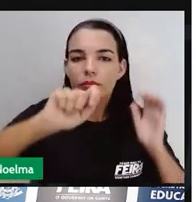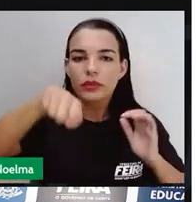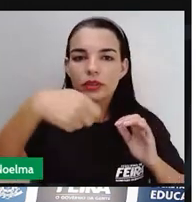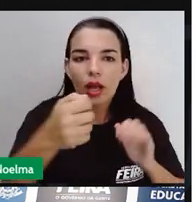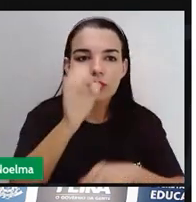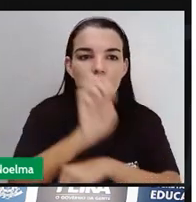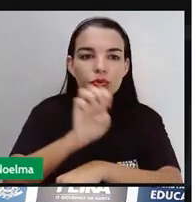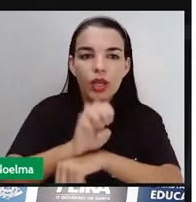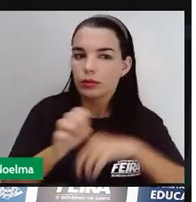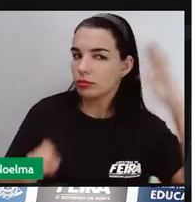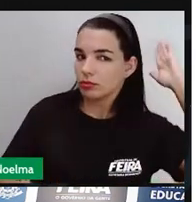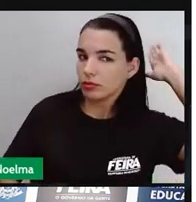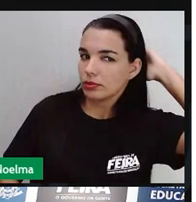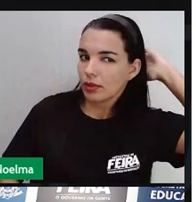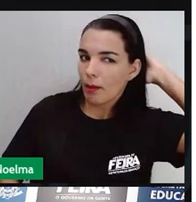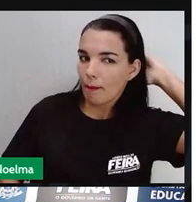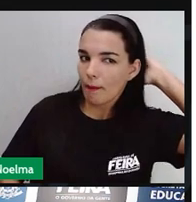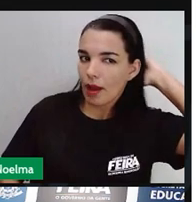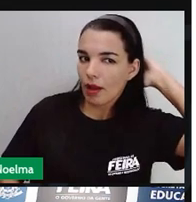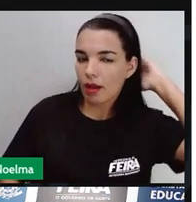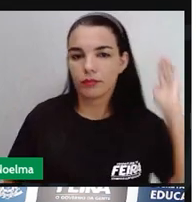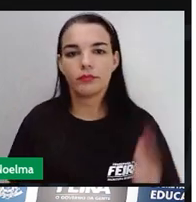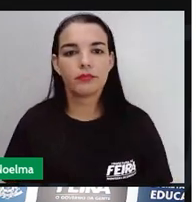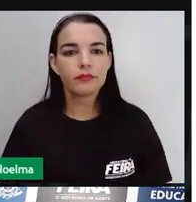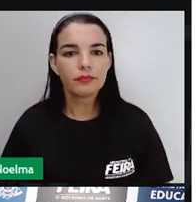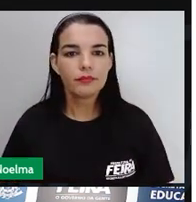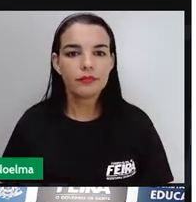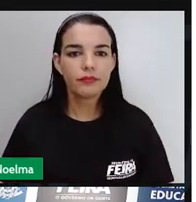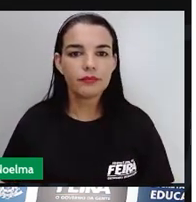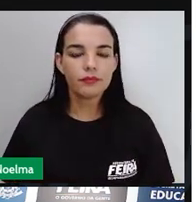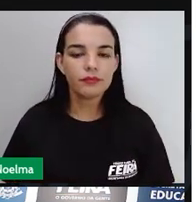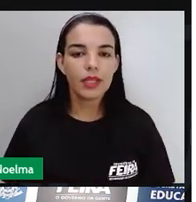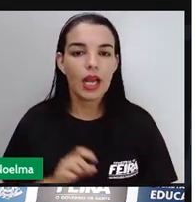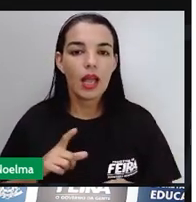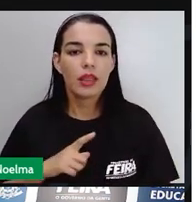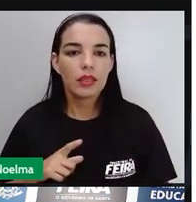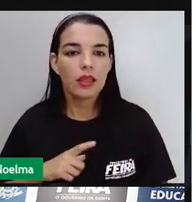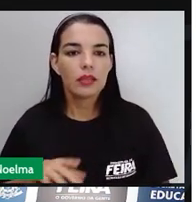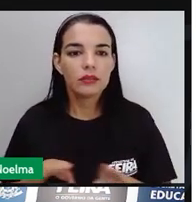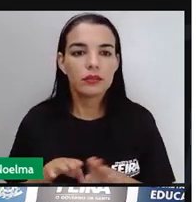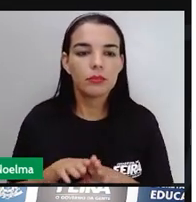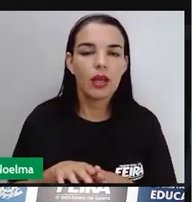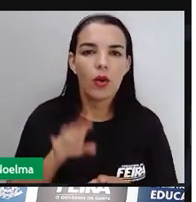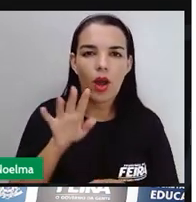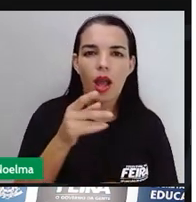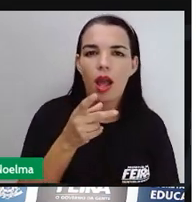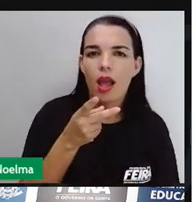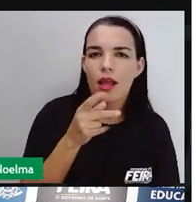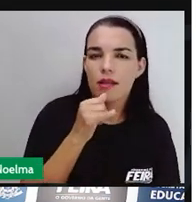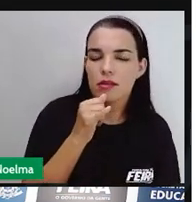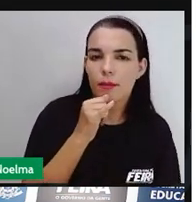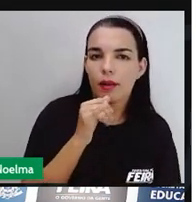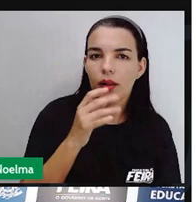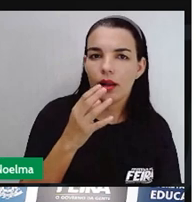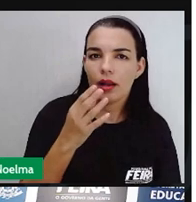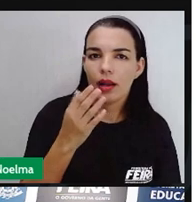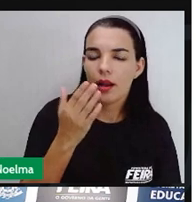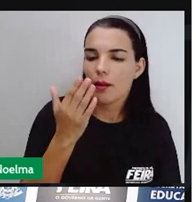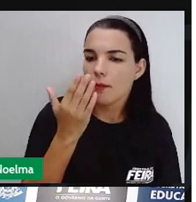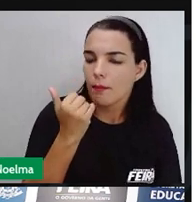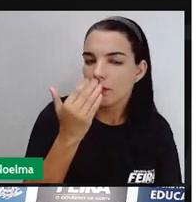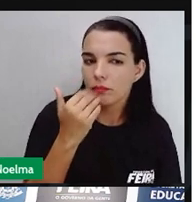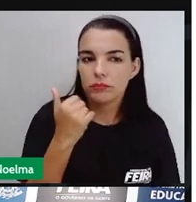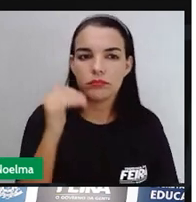exemplos claros da permanência dessa cultura indígena, não só em relação ao conhecimento das ervas, as ervas medicinais, ou as ervas que são